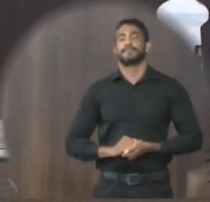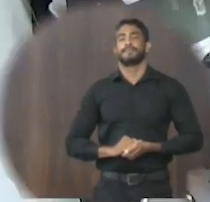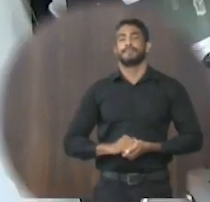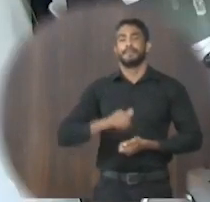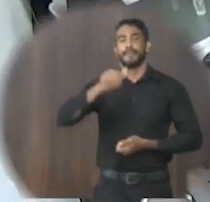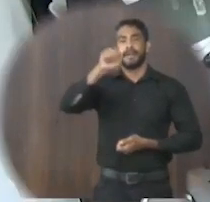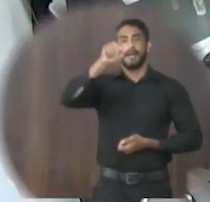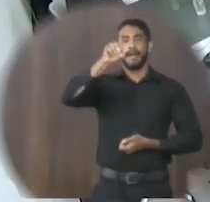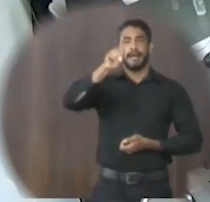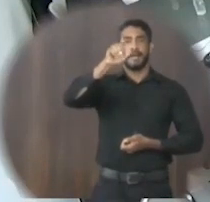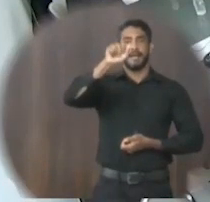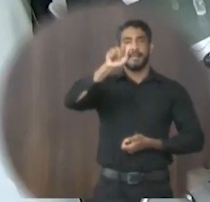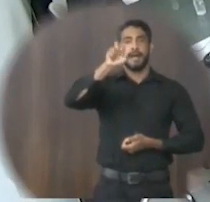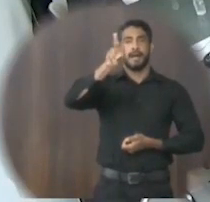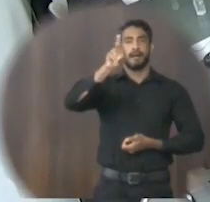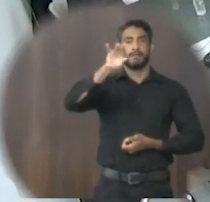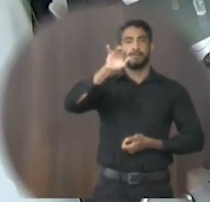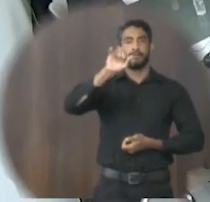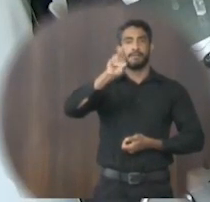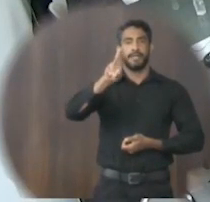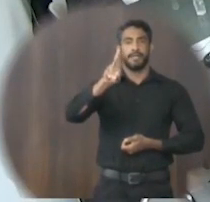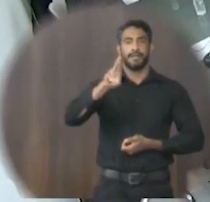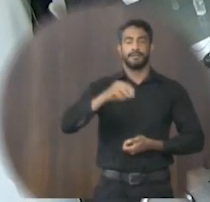Adauri Soares Cordeiro